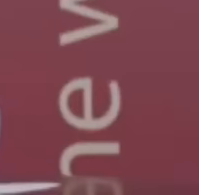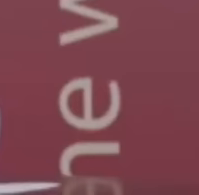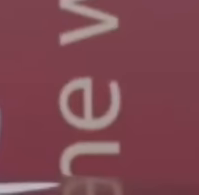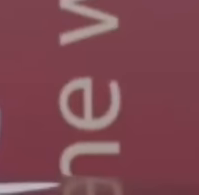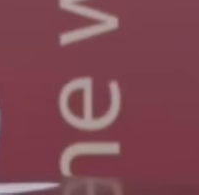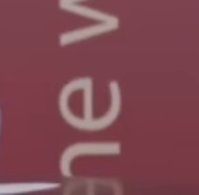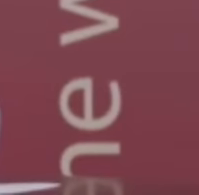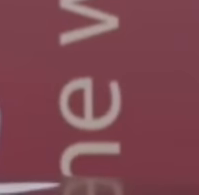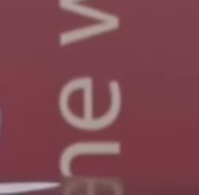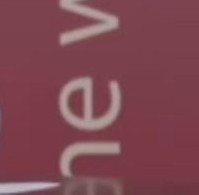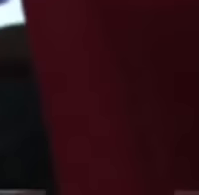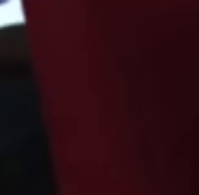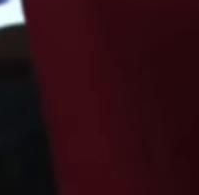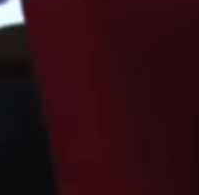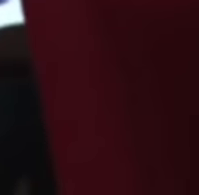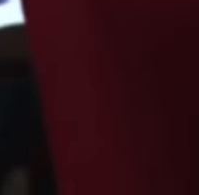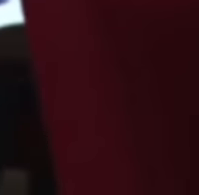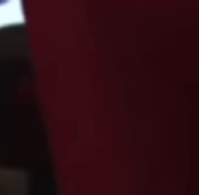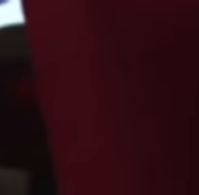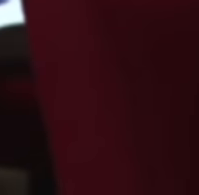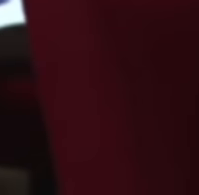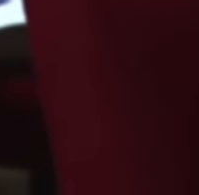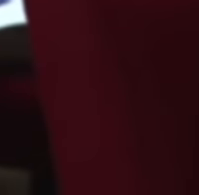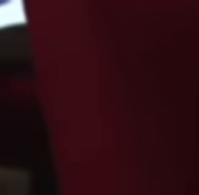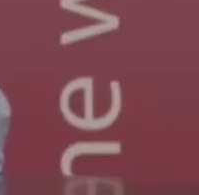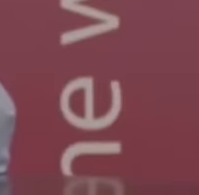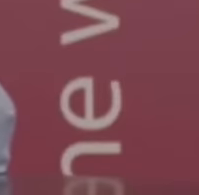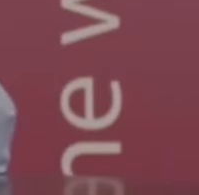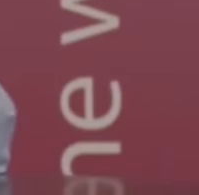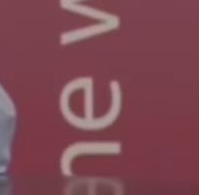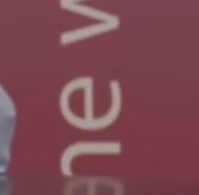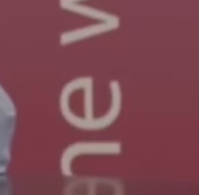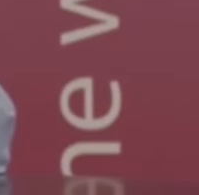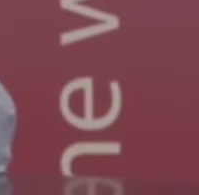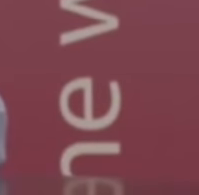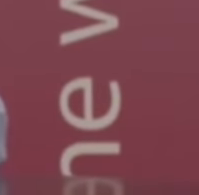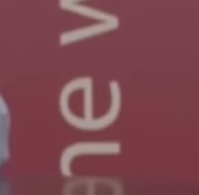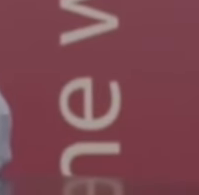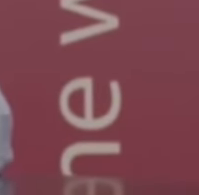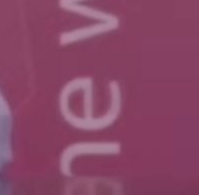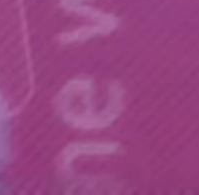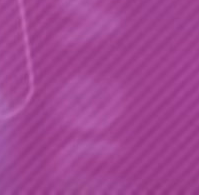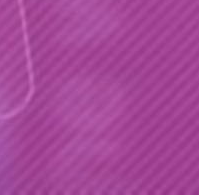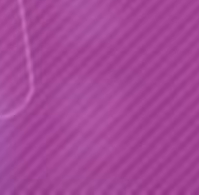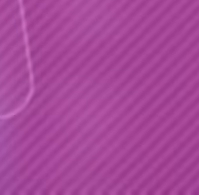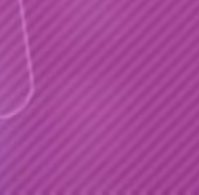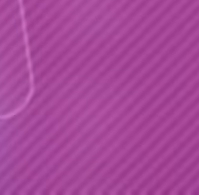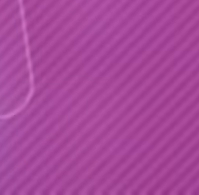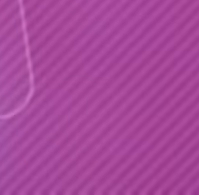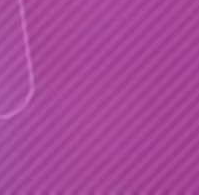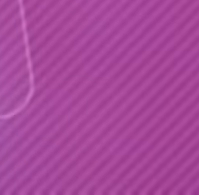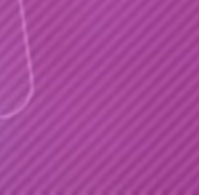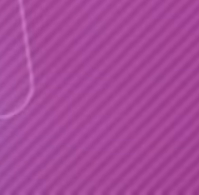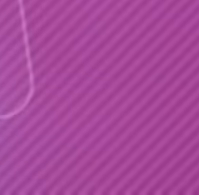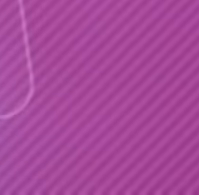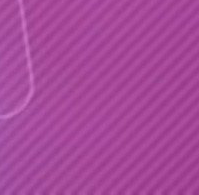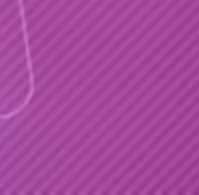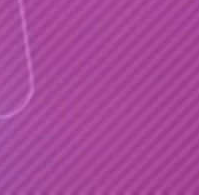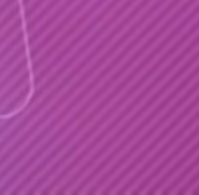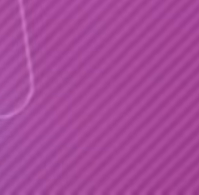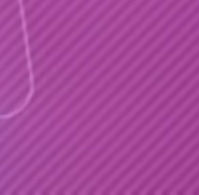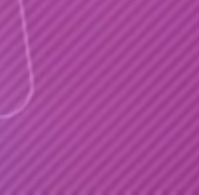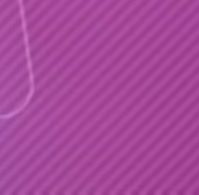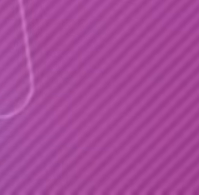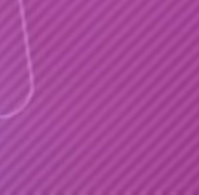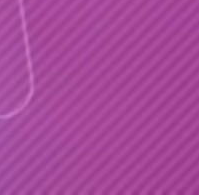serviço de alguma coisa do qual nós somos parte. O Rabino Newton Bonder traz reflexões para produzir uma